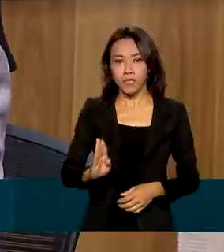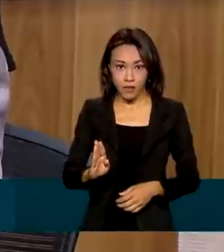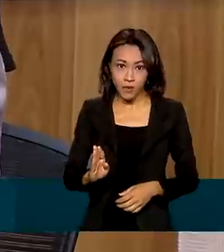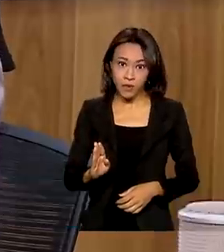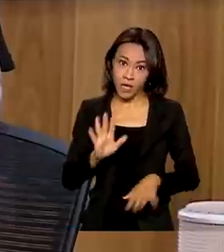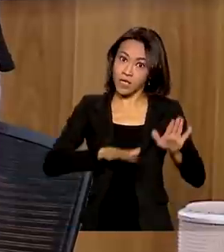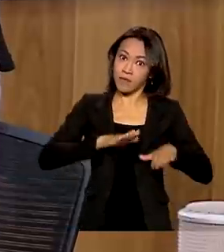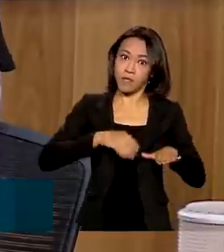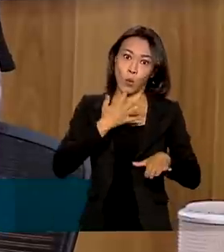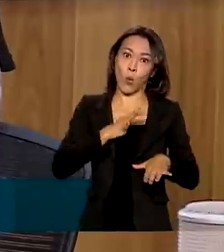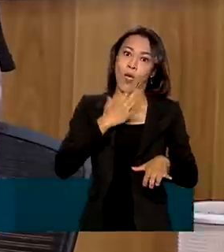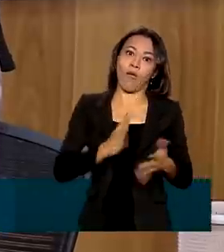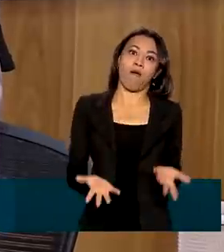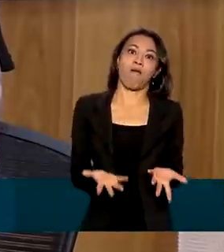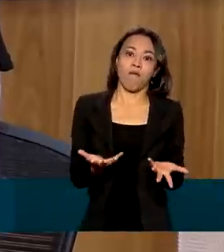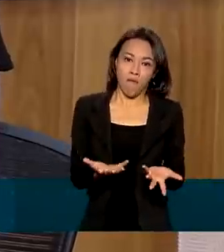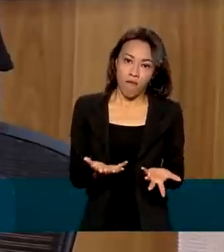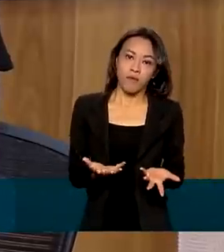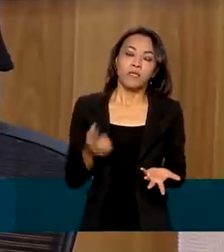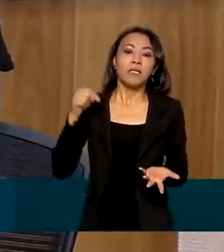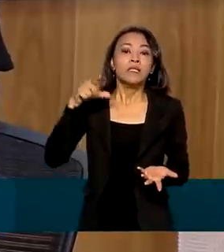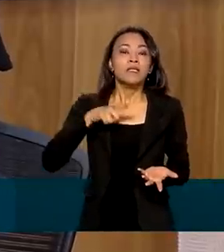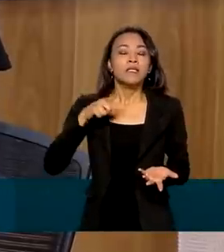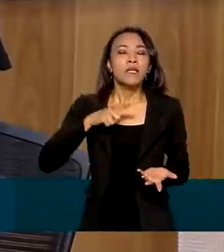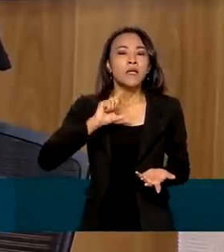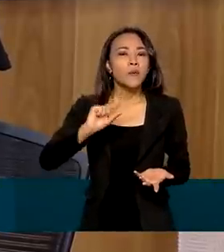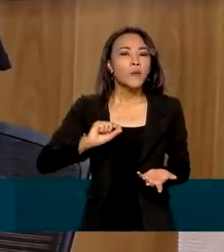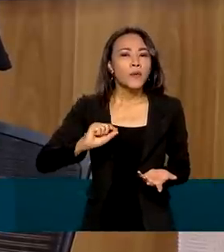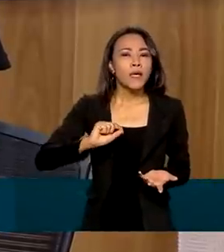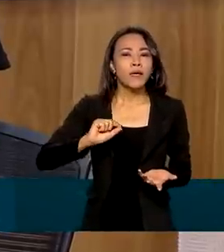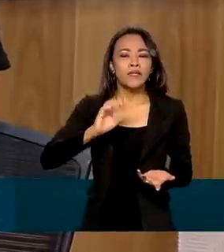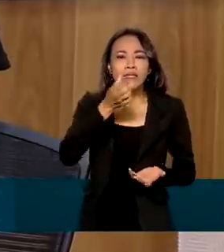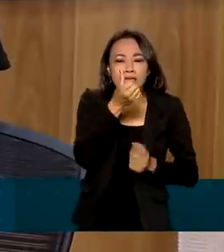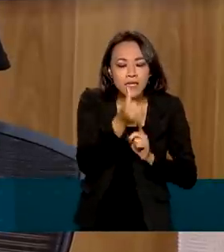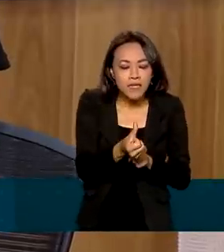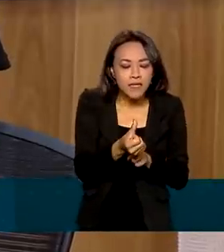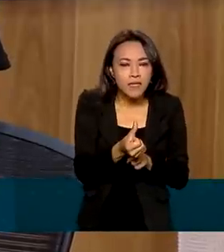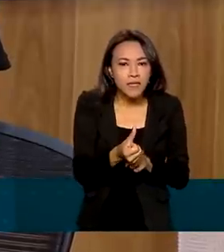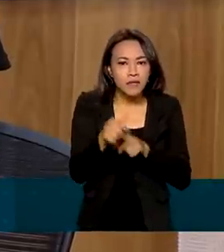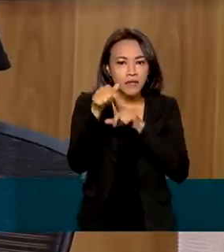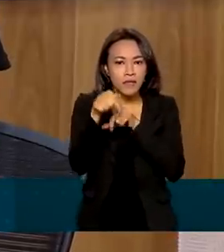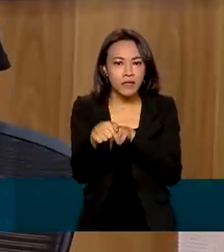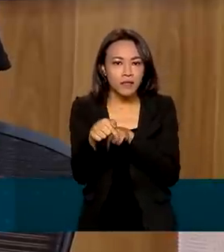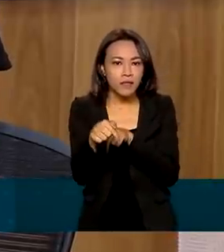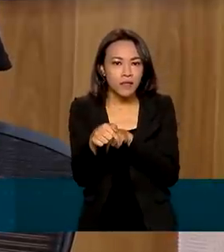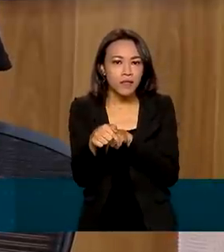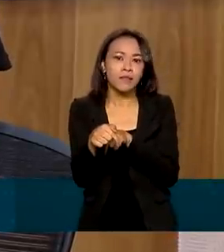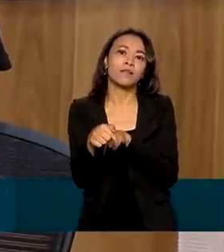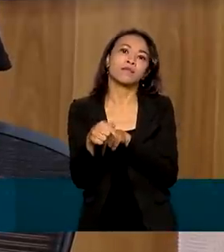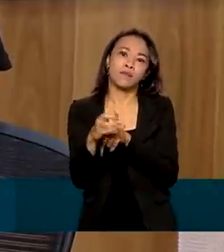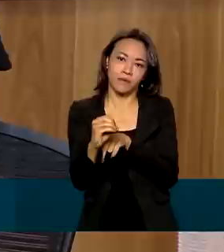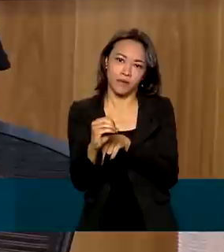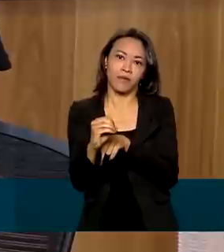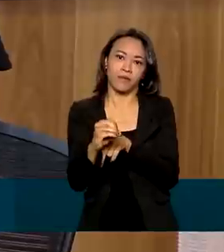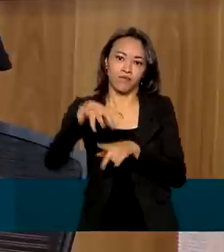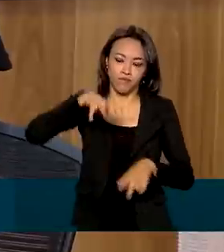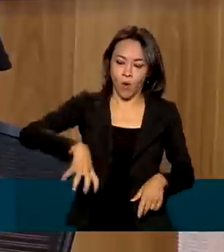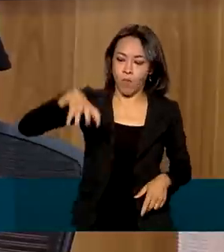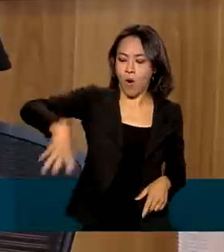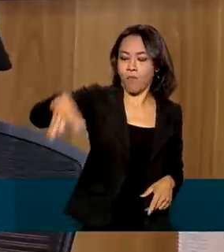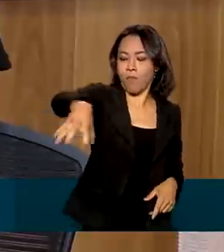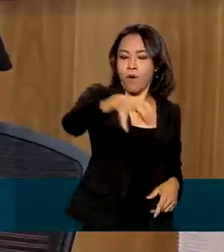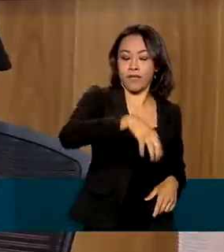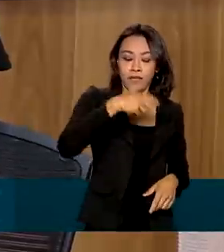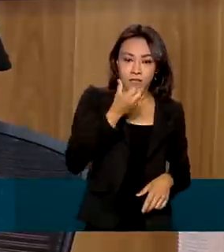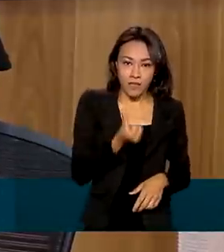se, na verdade, se subdividem em 670 campi. Eu vou repetir esse número,